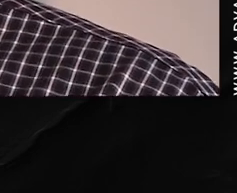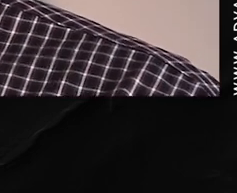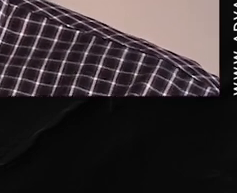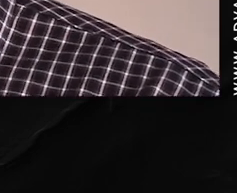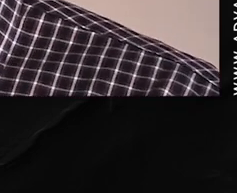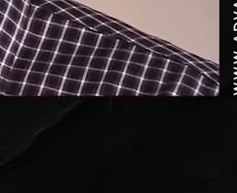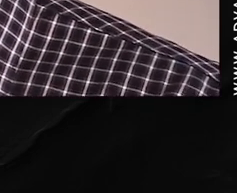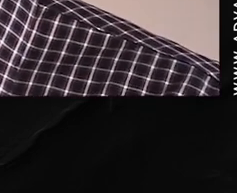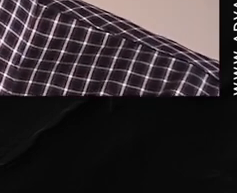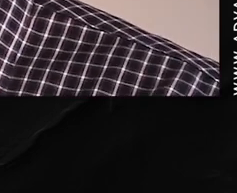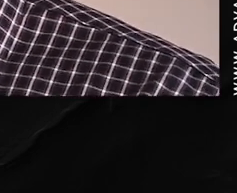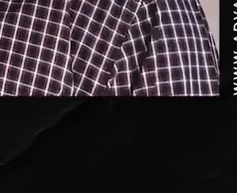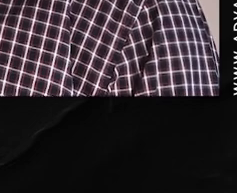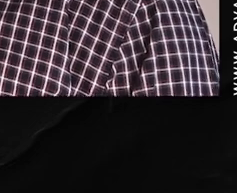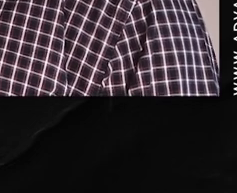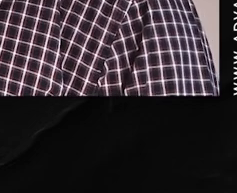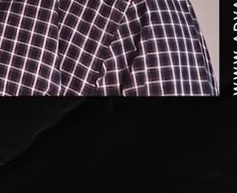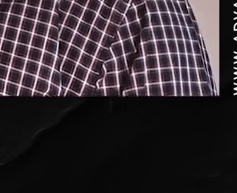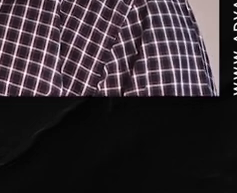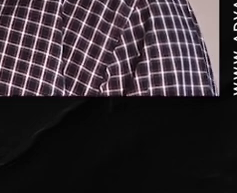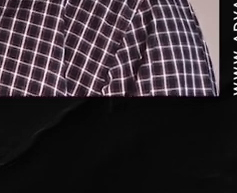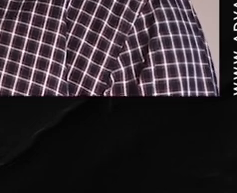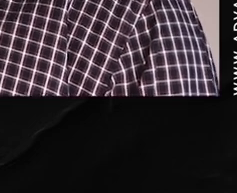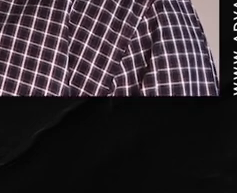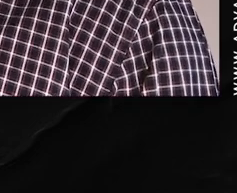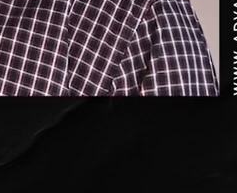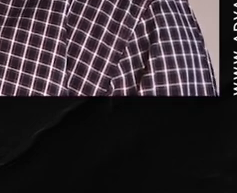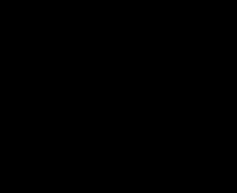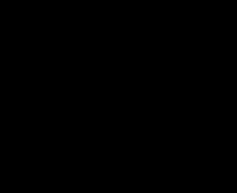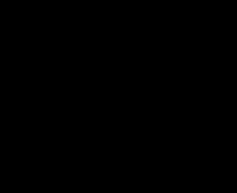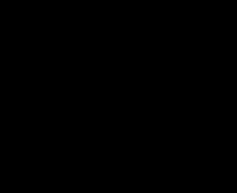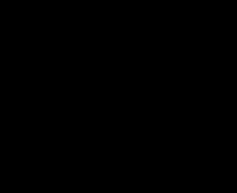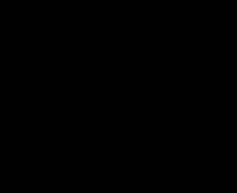Peço também que compartilhe esse vídeo. Um forte abraço e fique com a palavra.